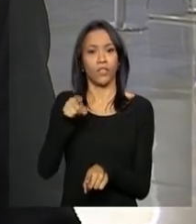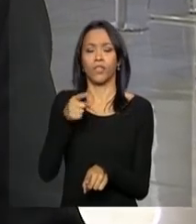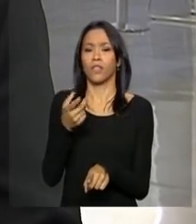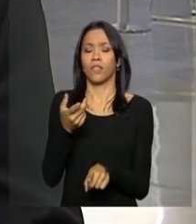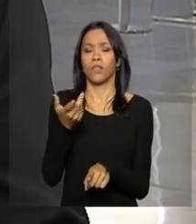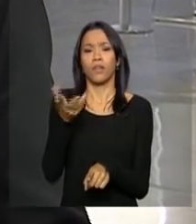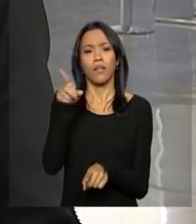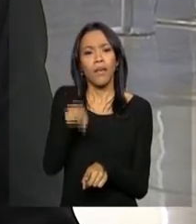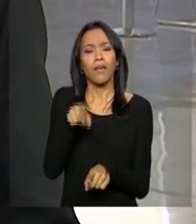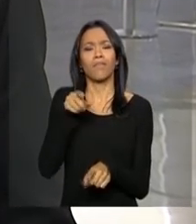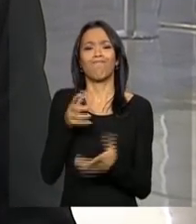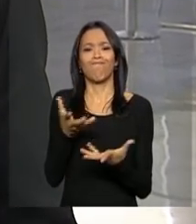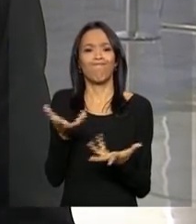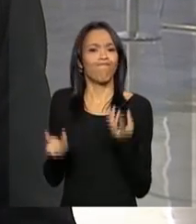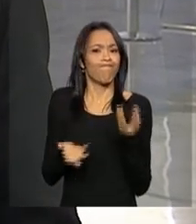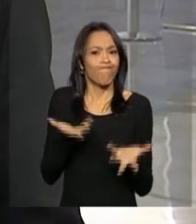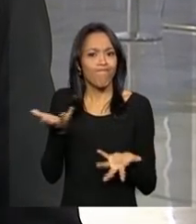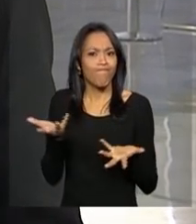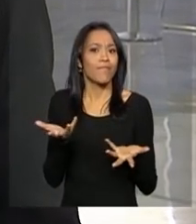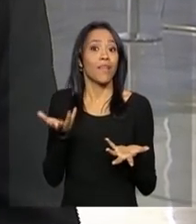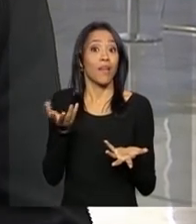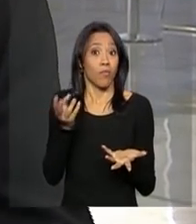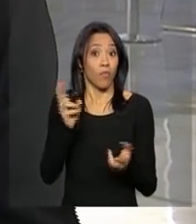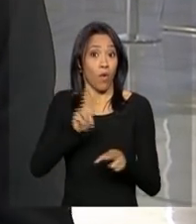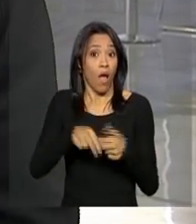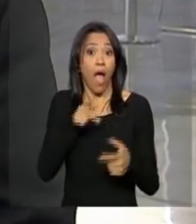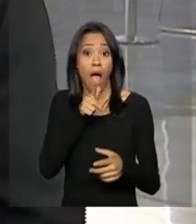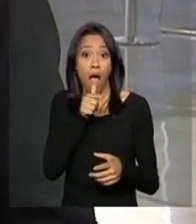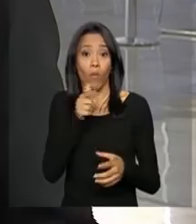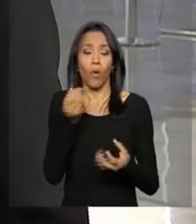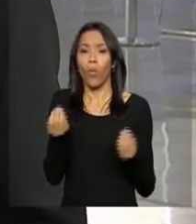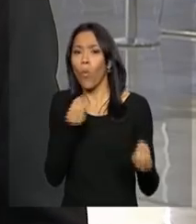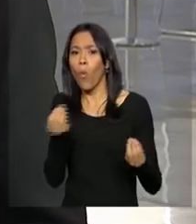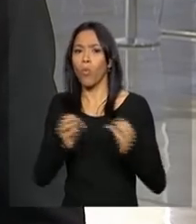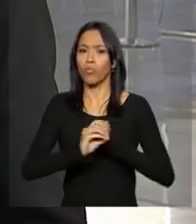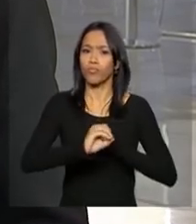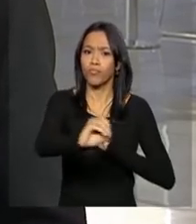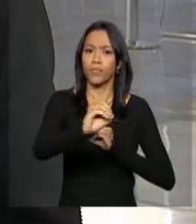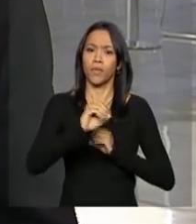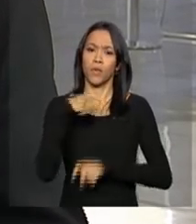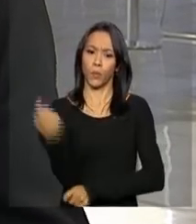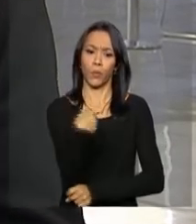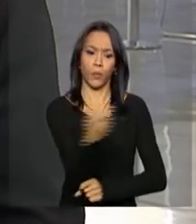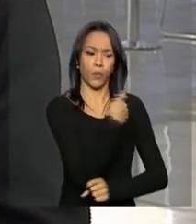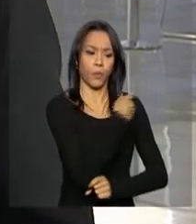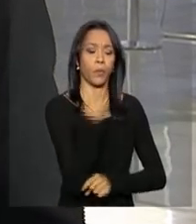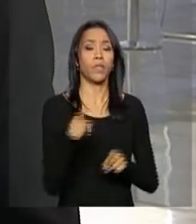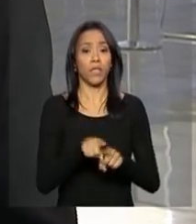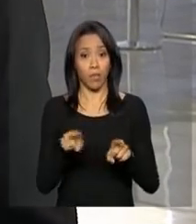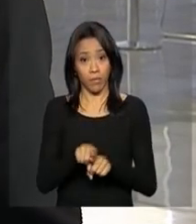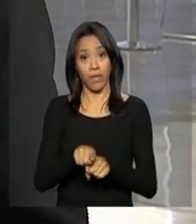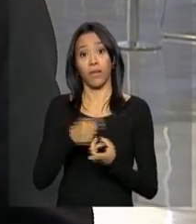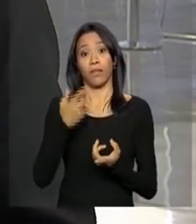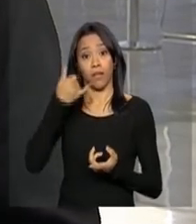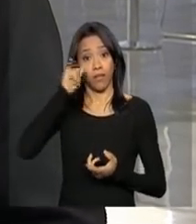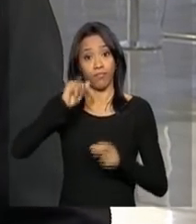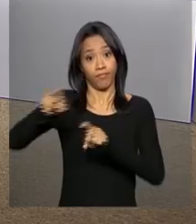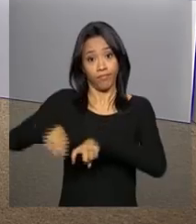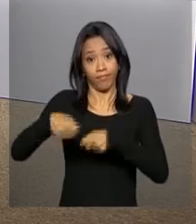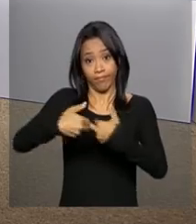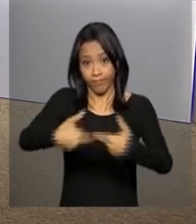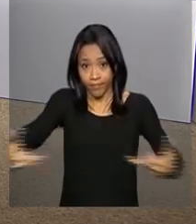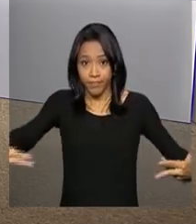com relação a impactos relacionados com a questão do abastecimento, da agricultura e da pecuária, por exemplo, Daniele.